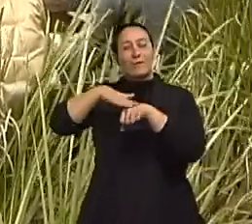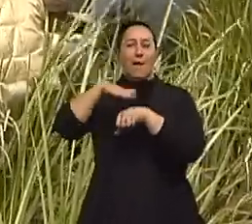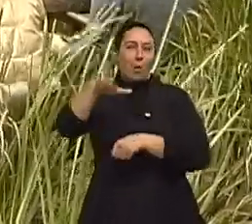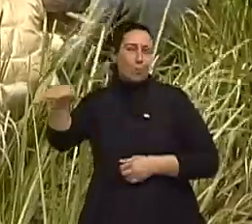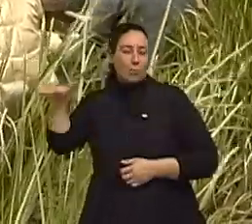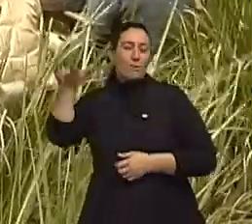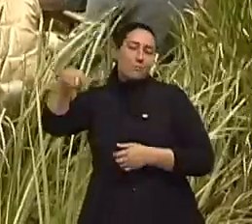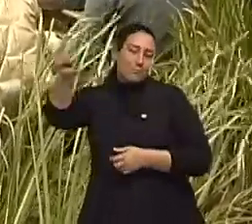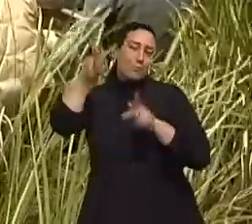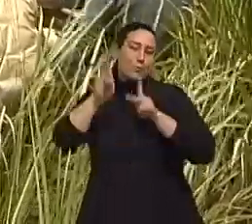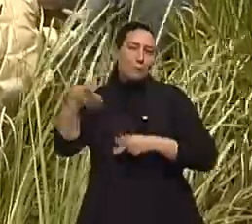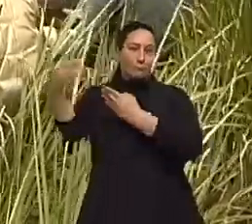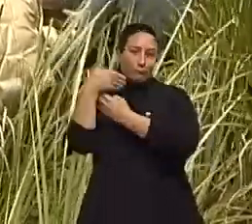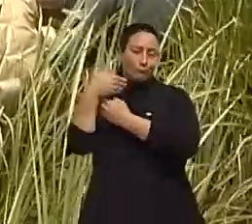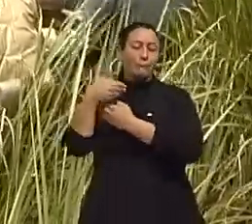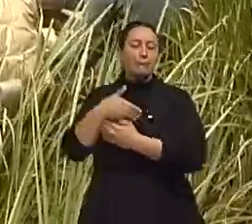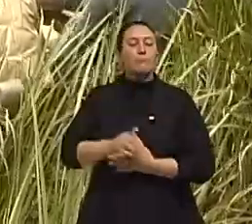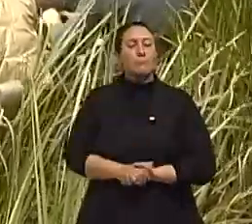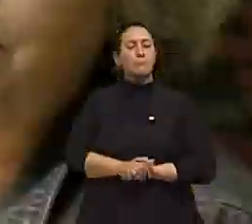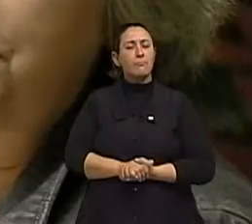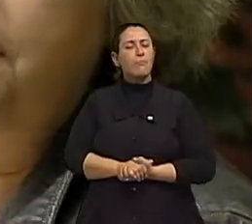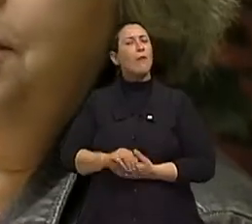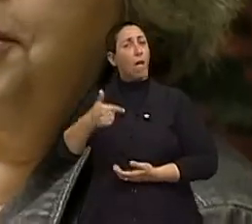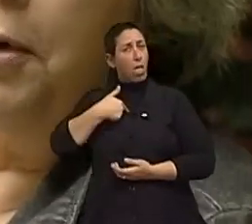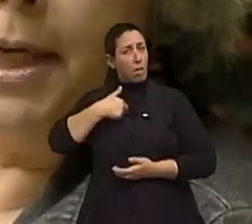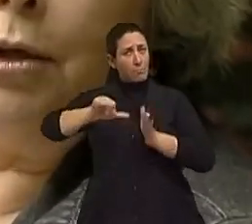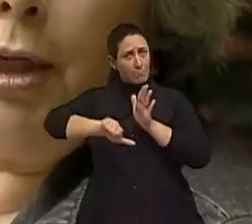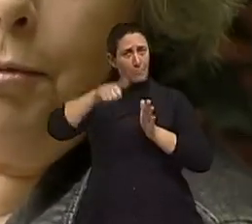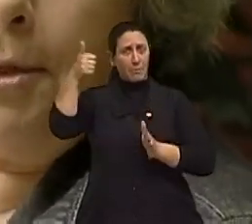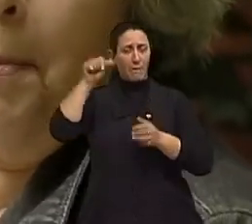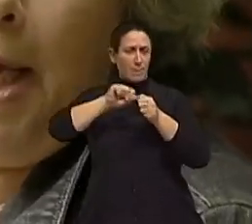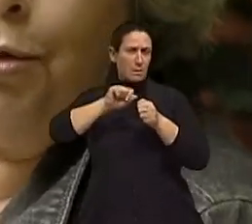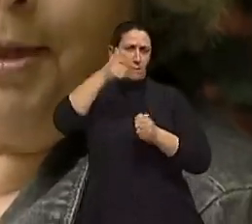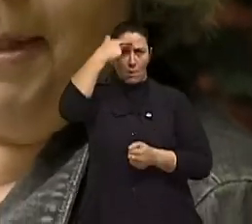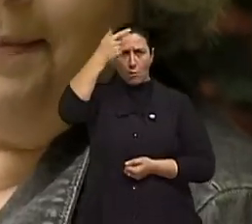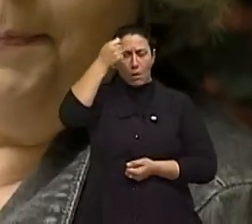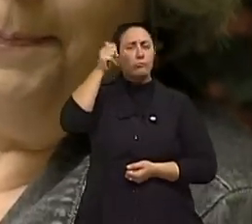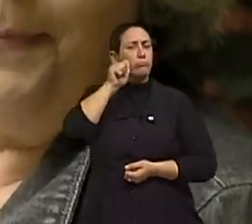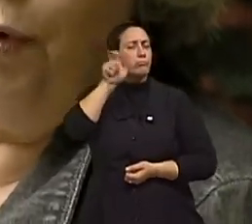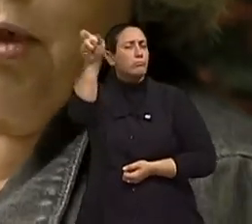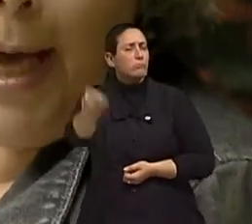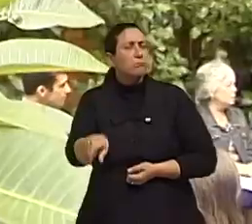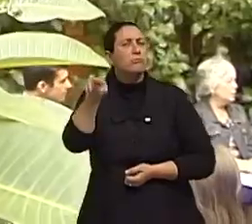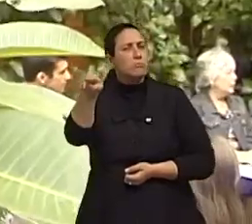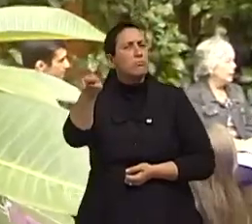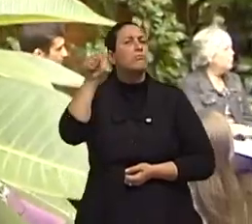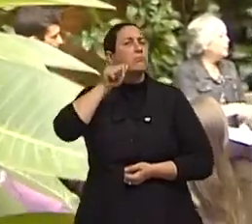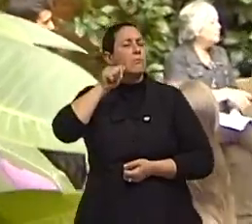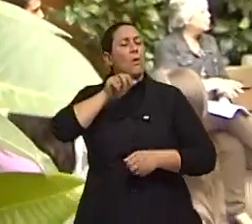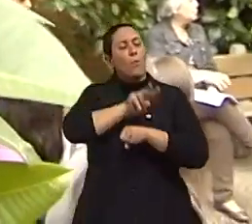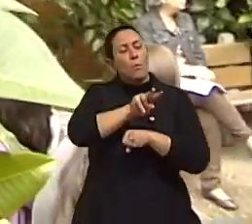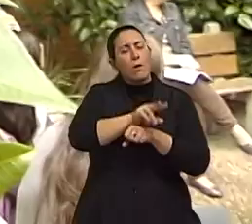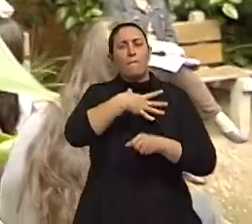Graça conta que, depois de fazer a primeira faculdade, teve que trabalhar muito, cuidar dos filhos e da família, e que, por isso,